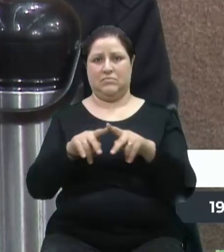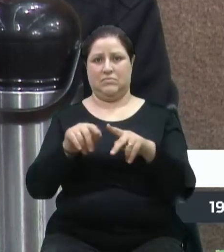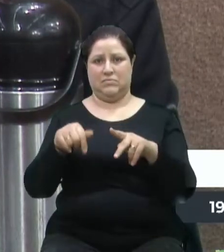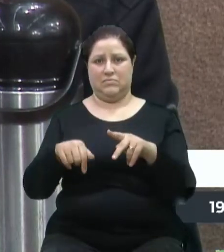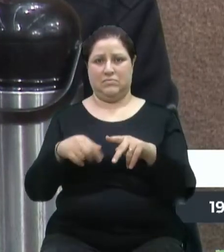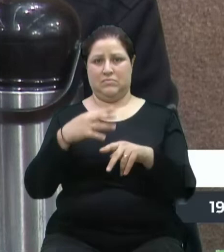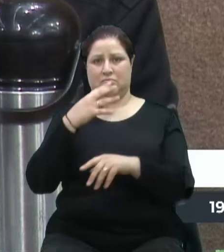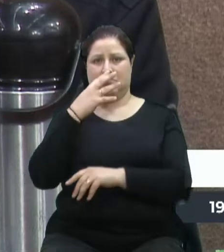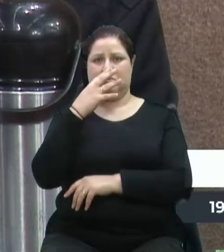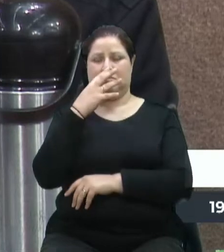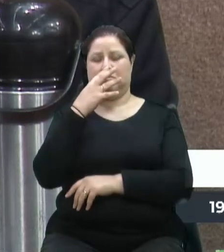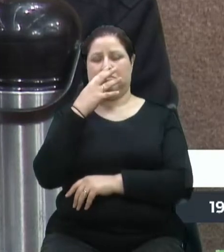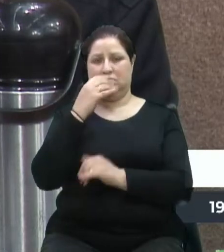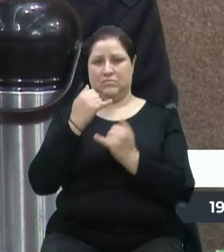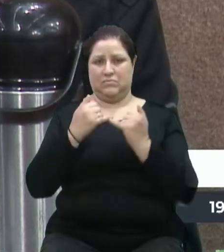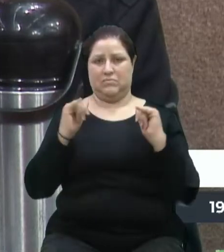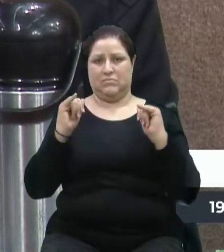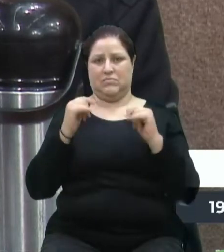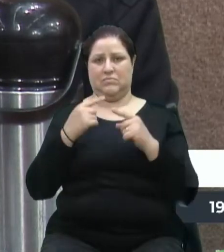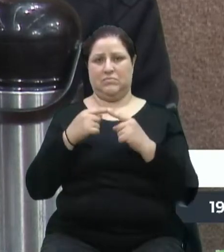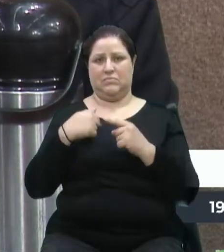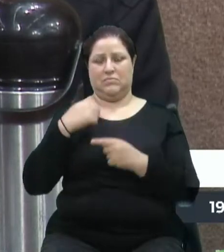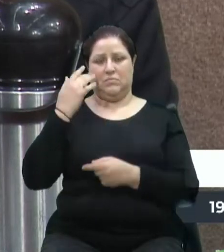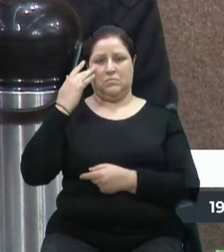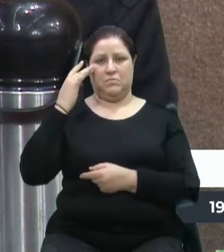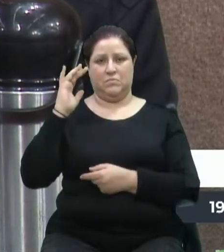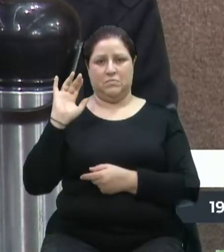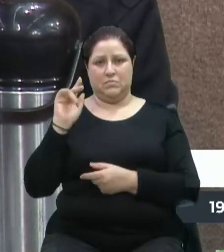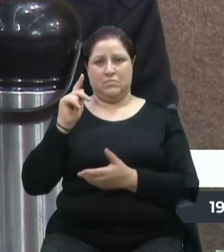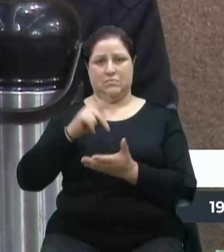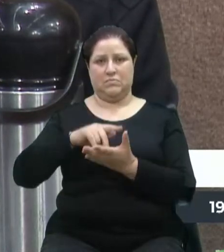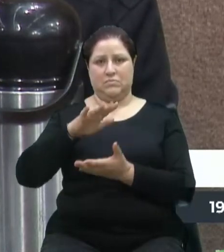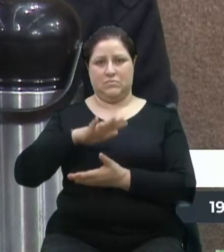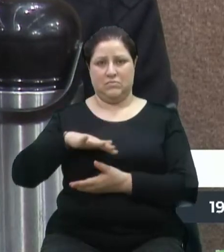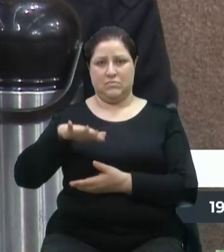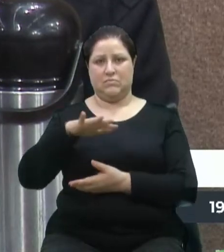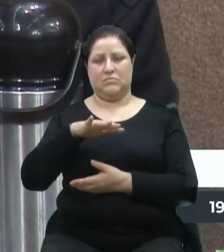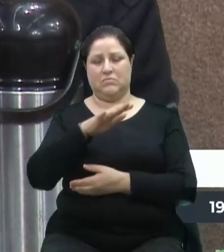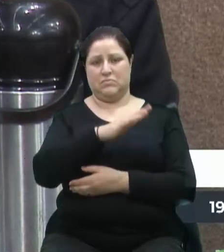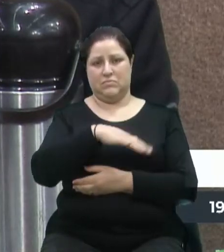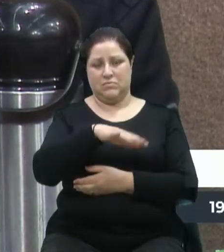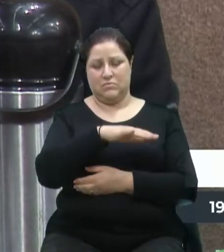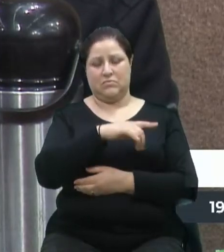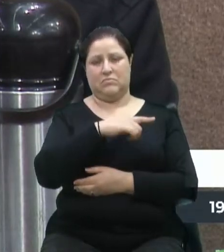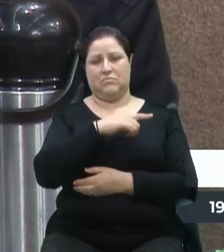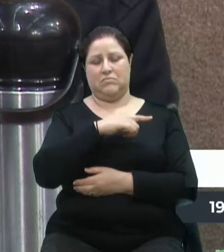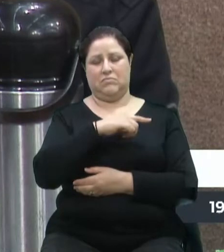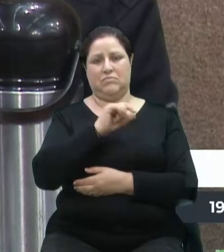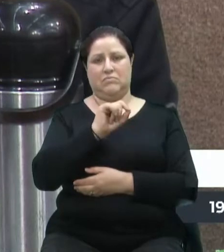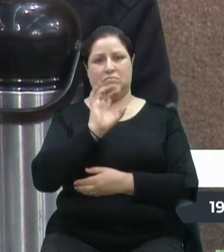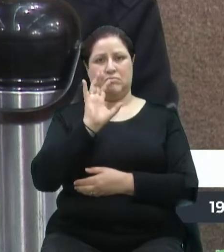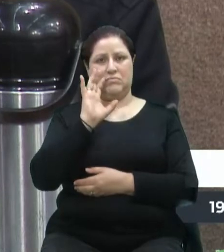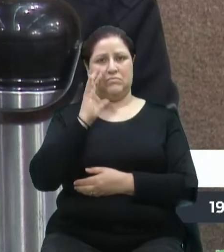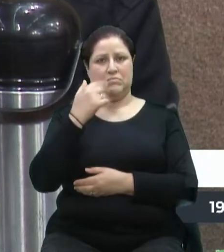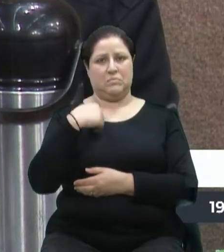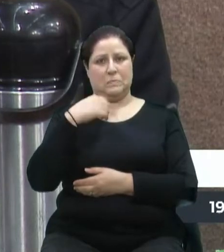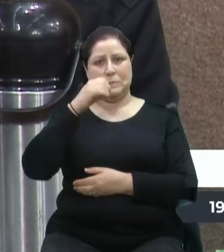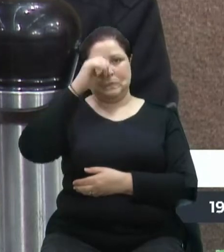apavorado, porque eu não sabia da realidade da situação e o que é que estava acontecendo.